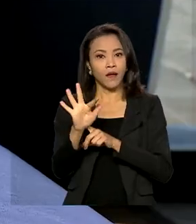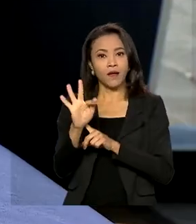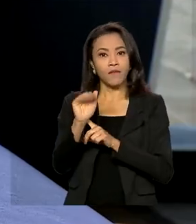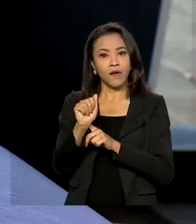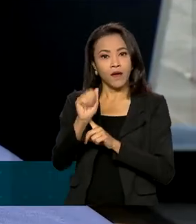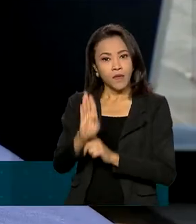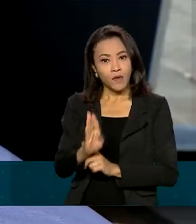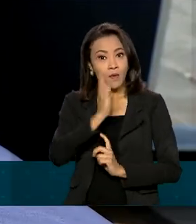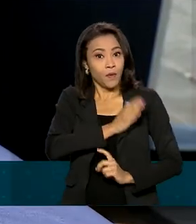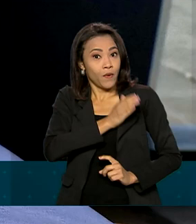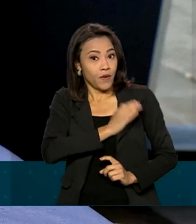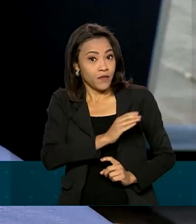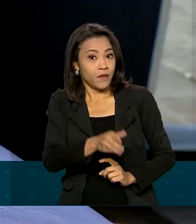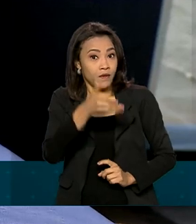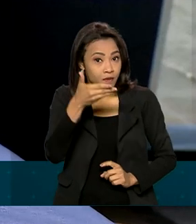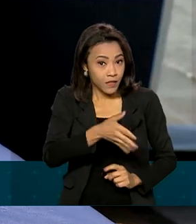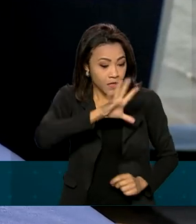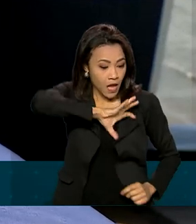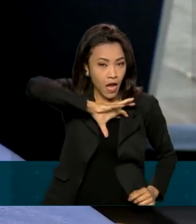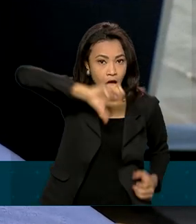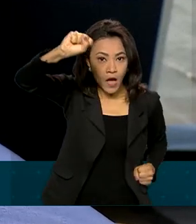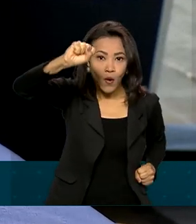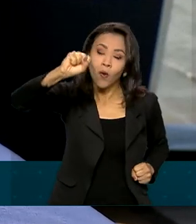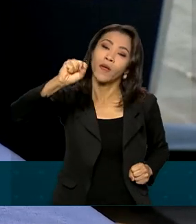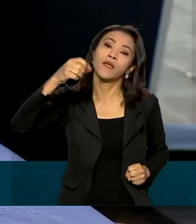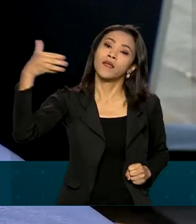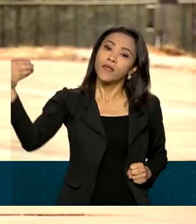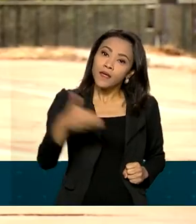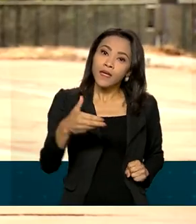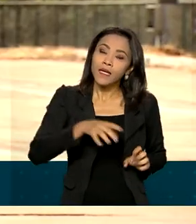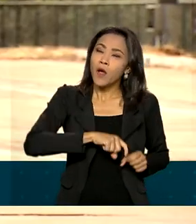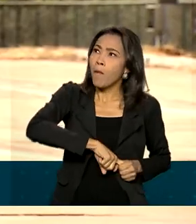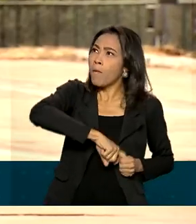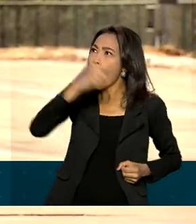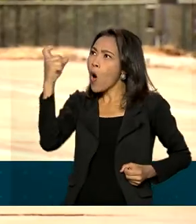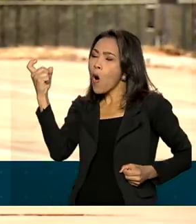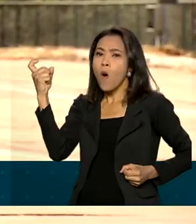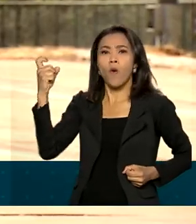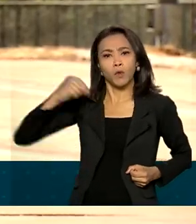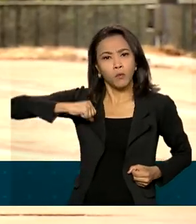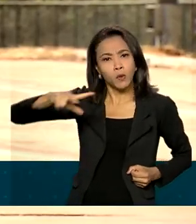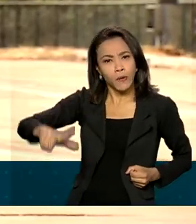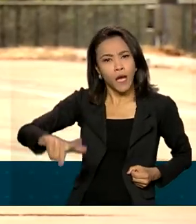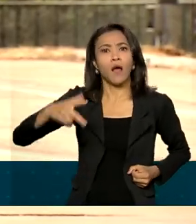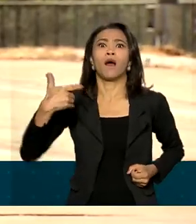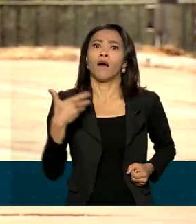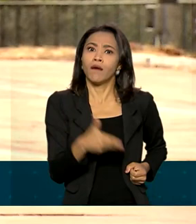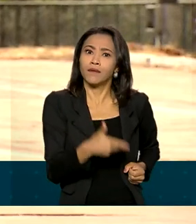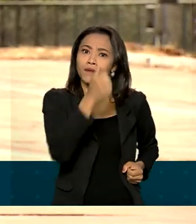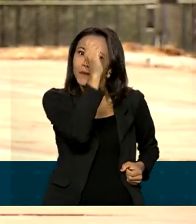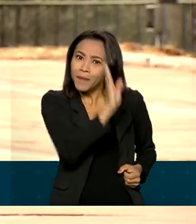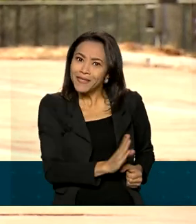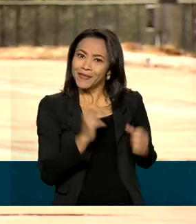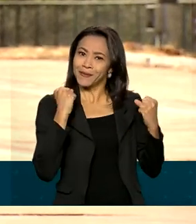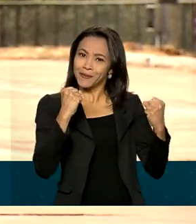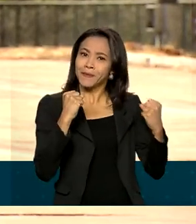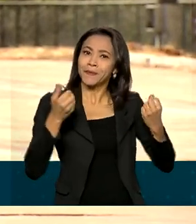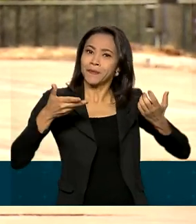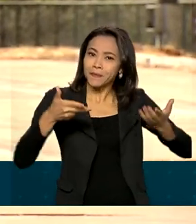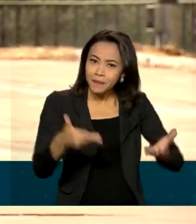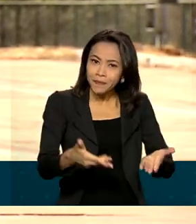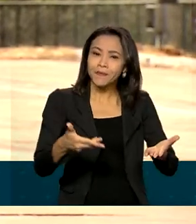nacional, chamado de um libertador, esse legítimo ícone da independência brasileira,